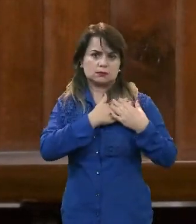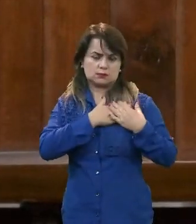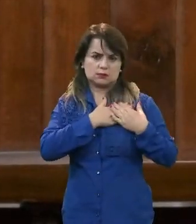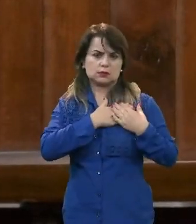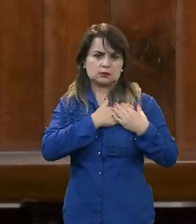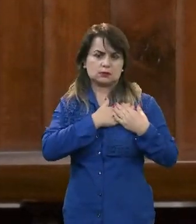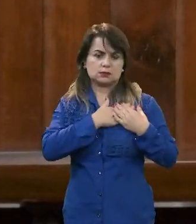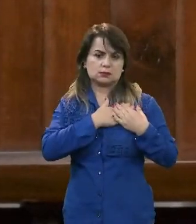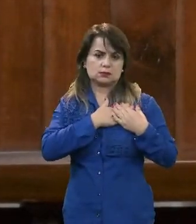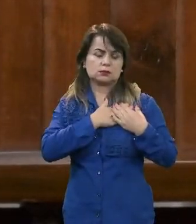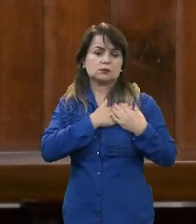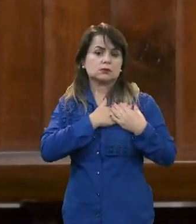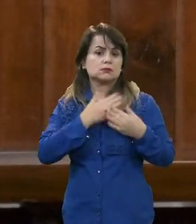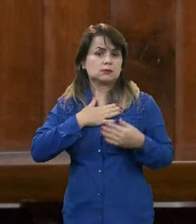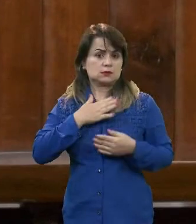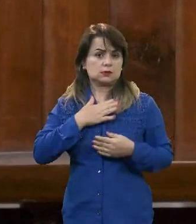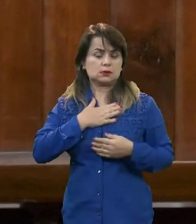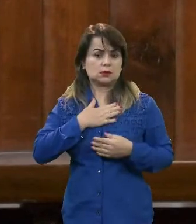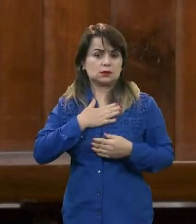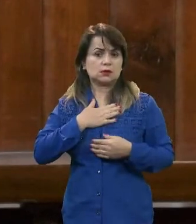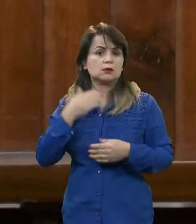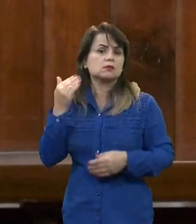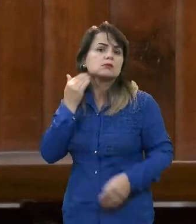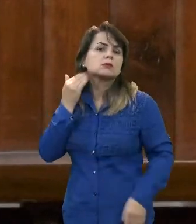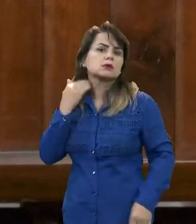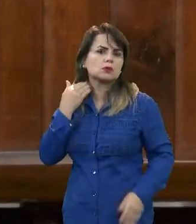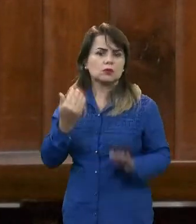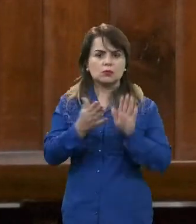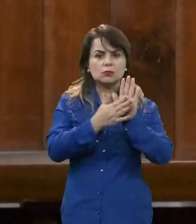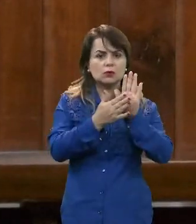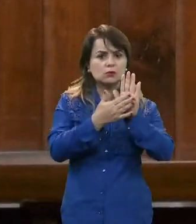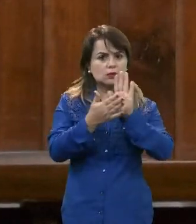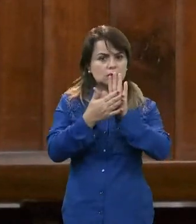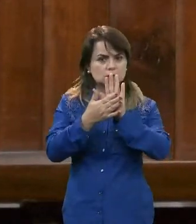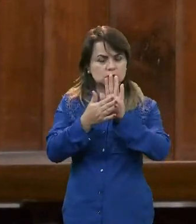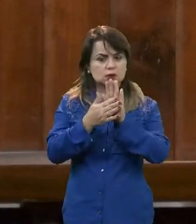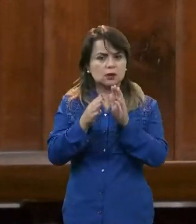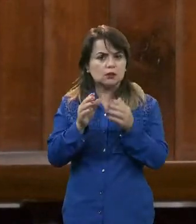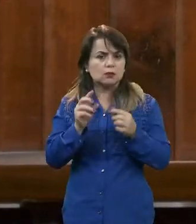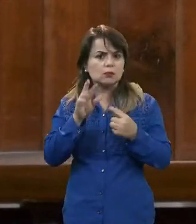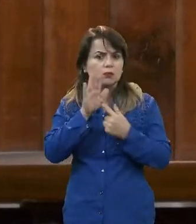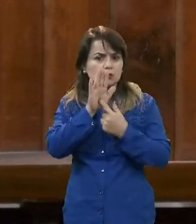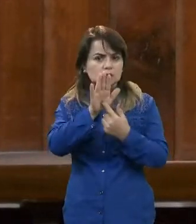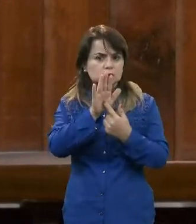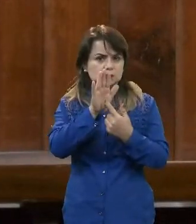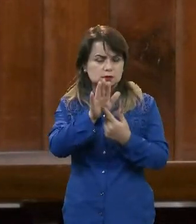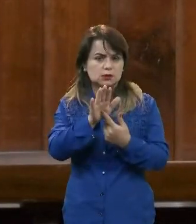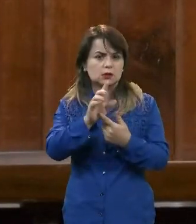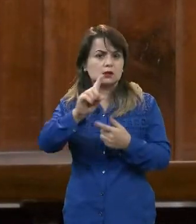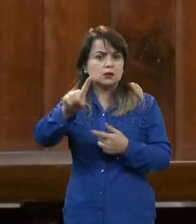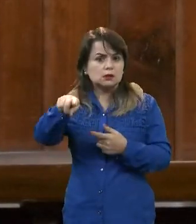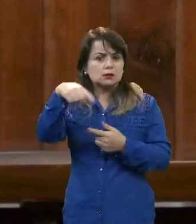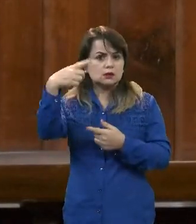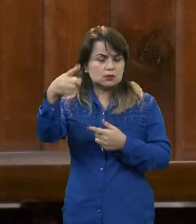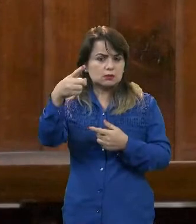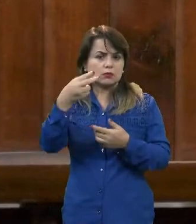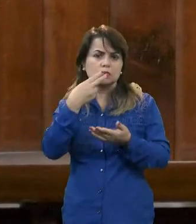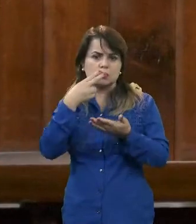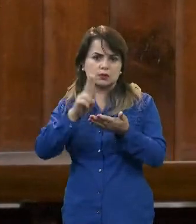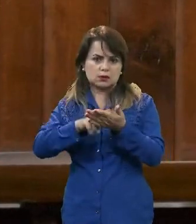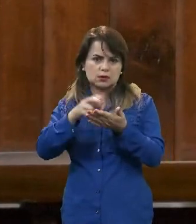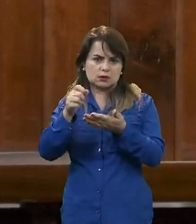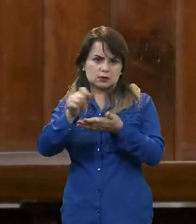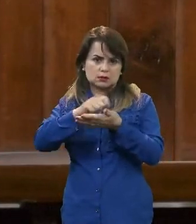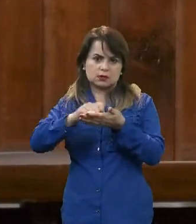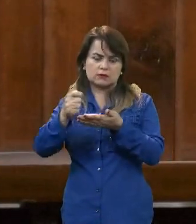proposta ao banco e posso responder a esta casa, né, o banco pode responder diretamente por escrito a essa casa, tá bom?